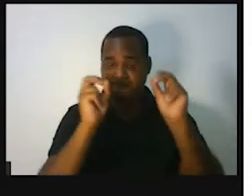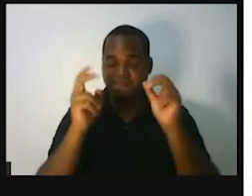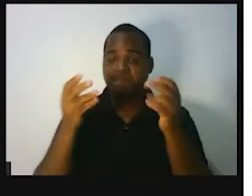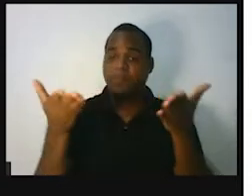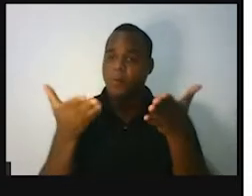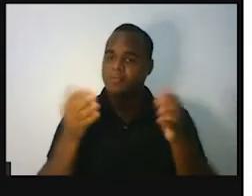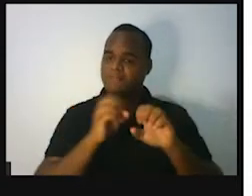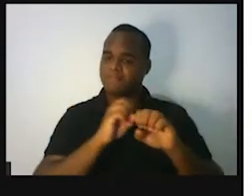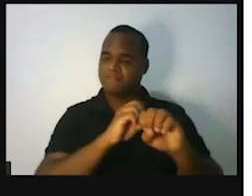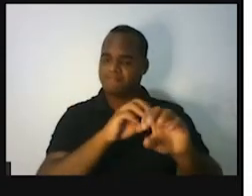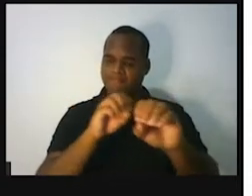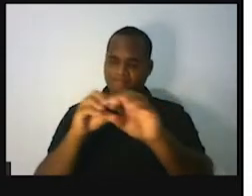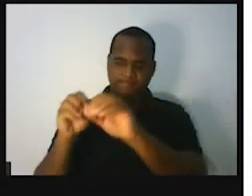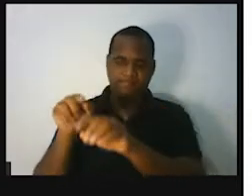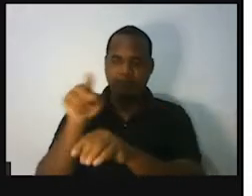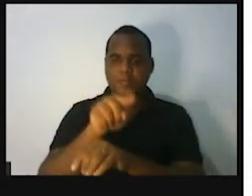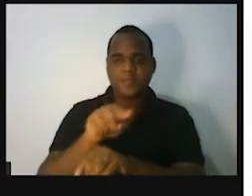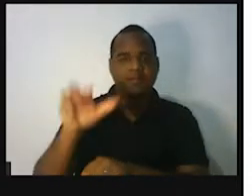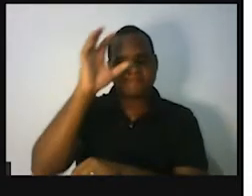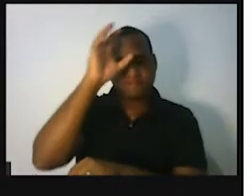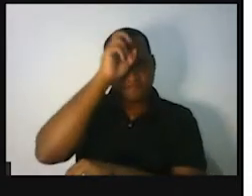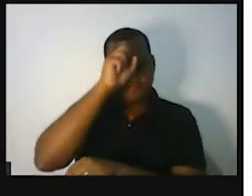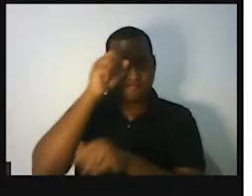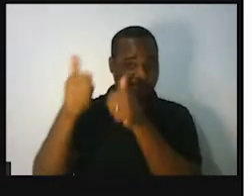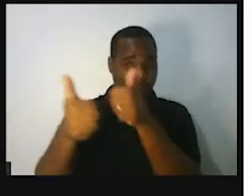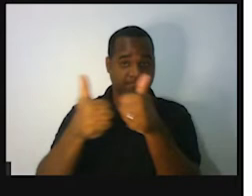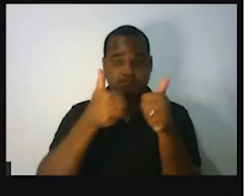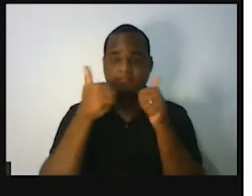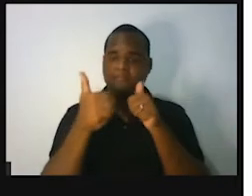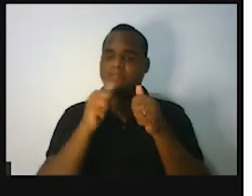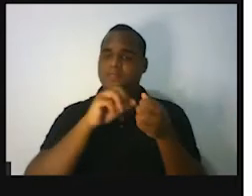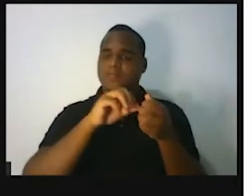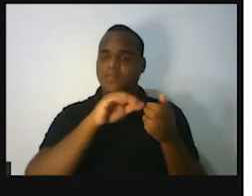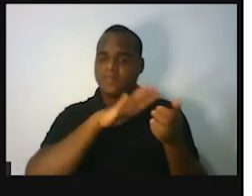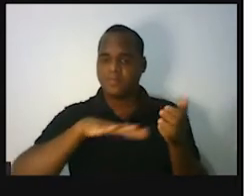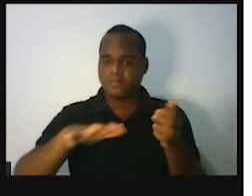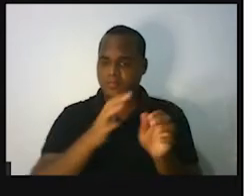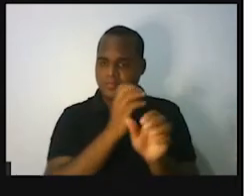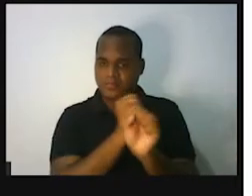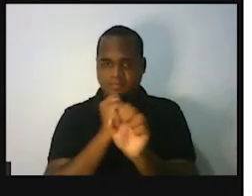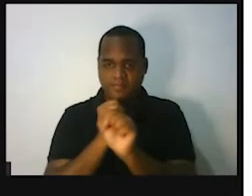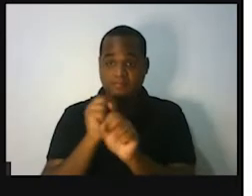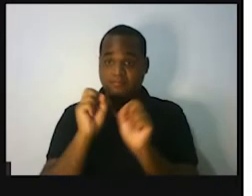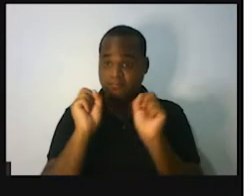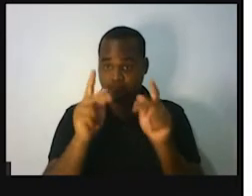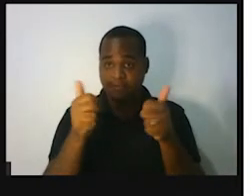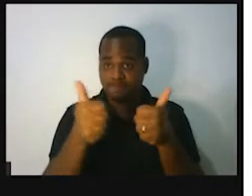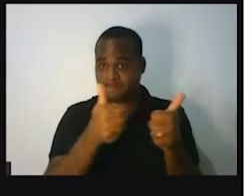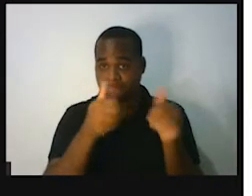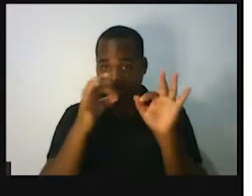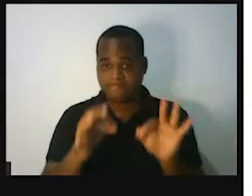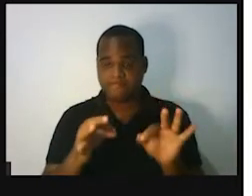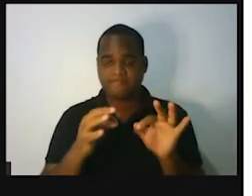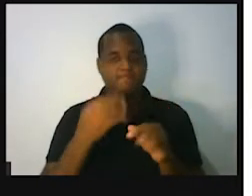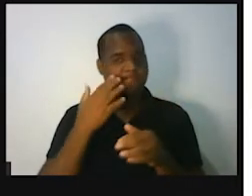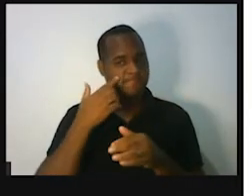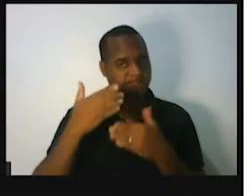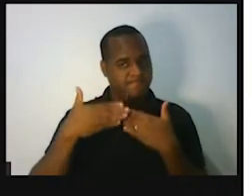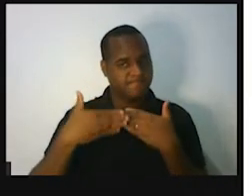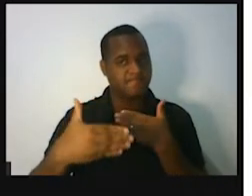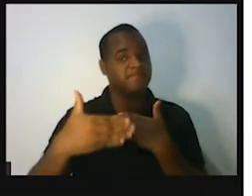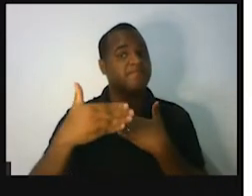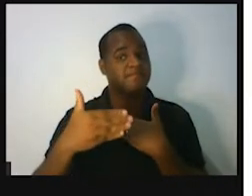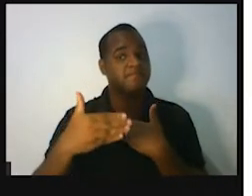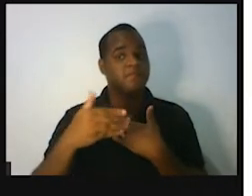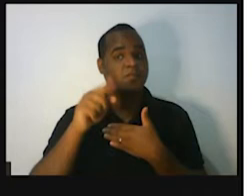aula a gente já vai aprender um cálculozinho. Belezinha? Então vamos à frente. Essa